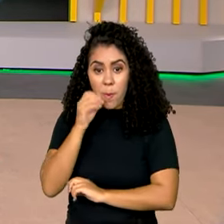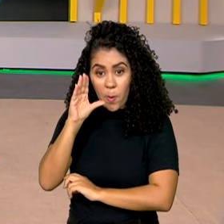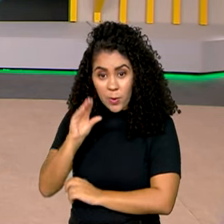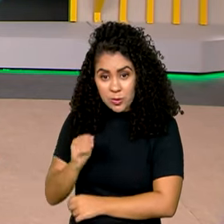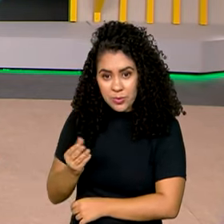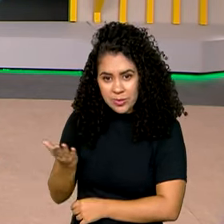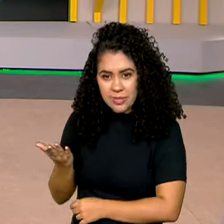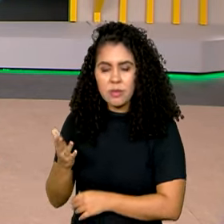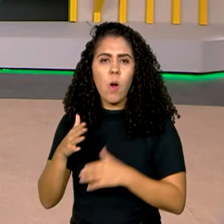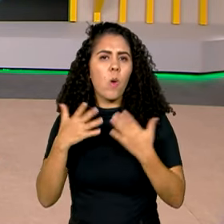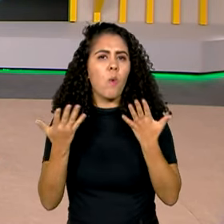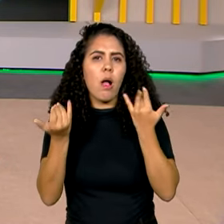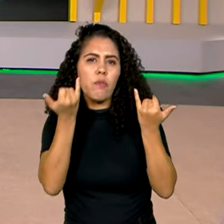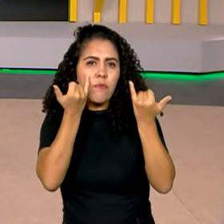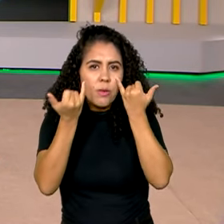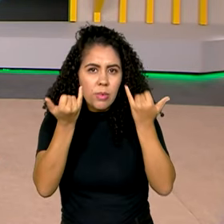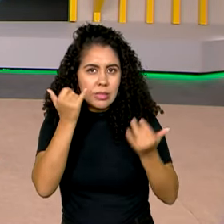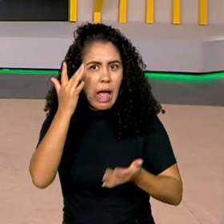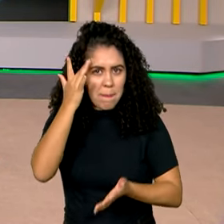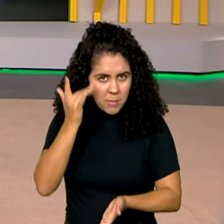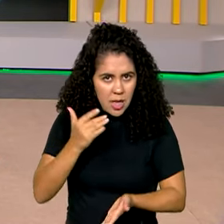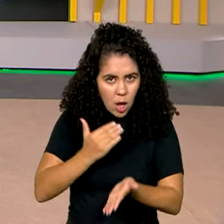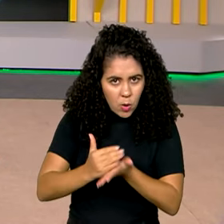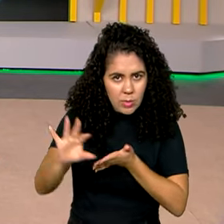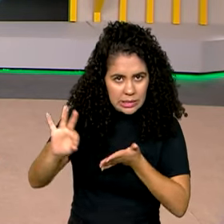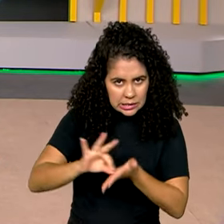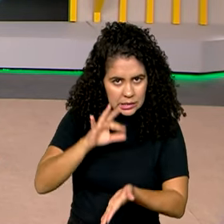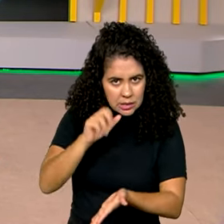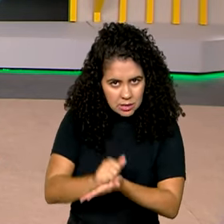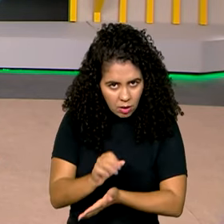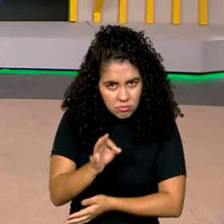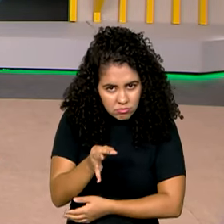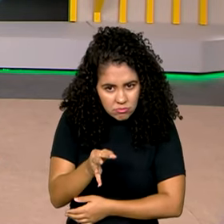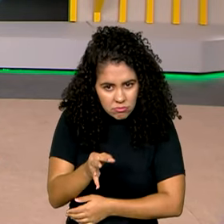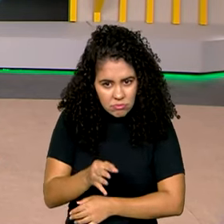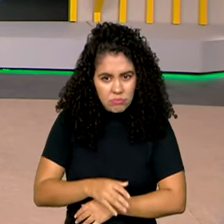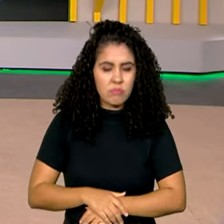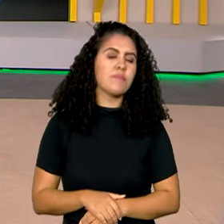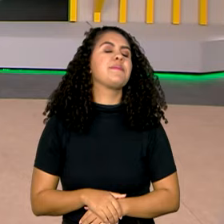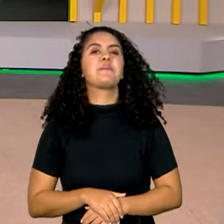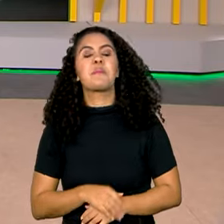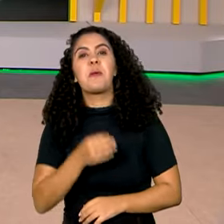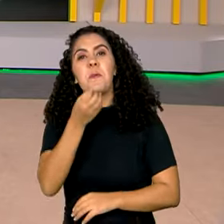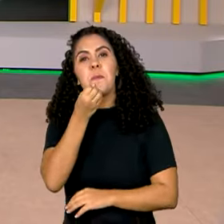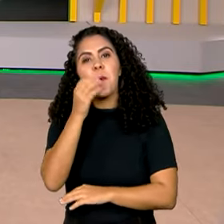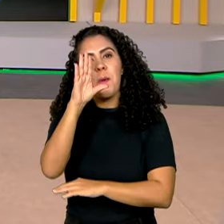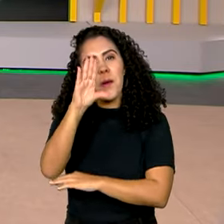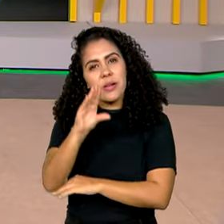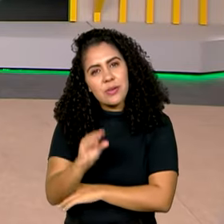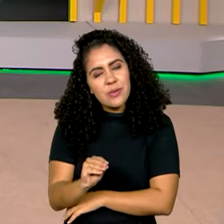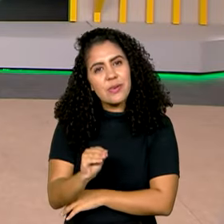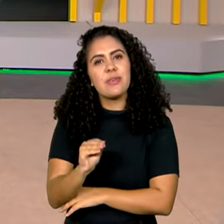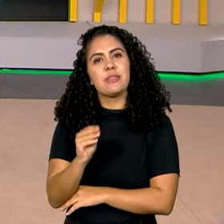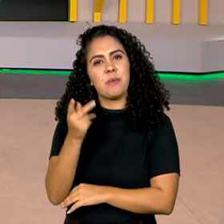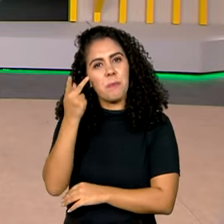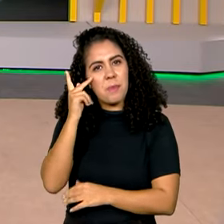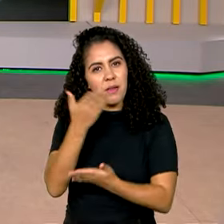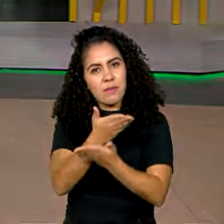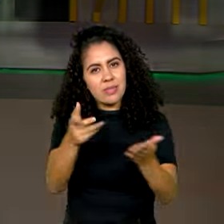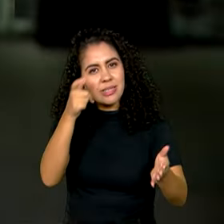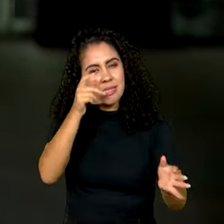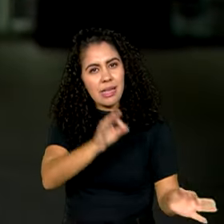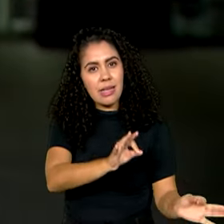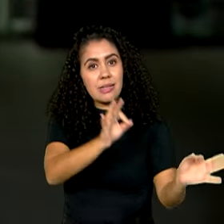Quais são as informações? Começam as inscrições amanhã, é isso? Boa noite, Pablo. Boa noite a você que nos assiste. Pois é, amanhã é aquele